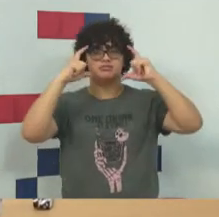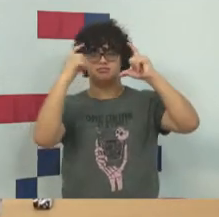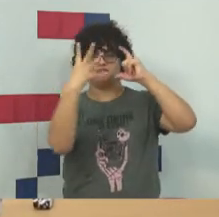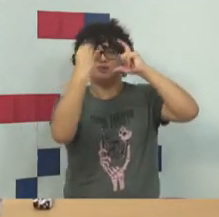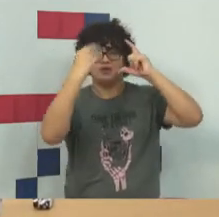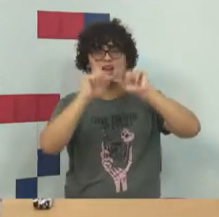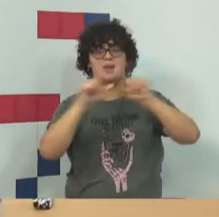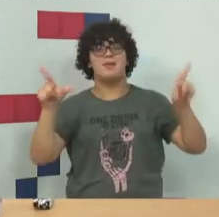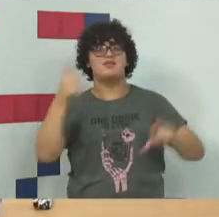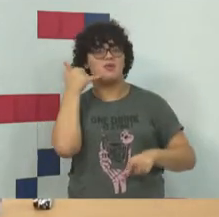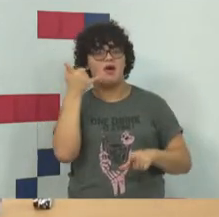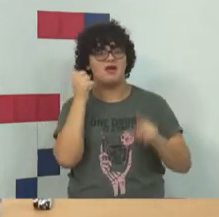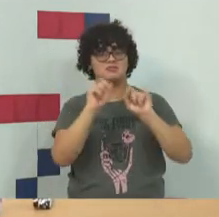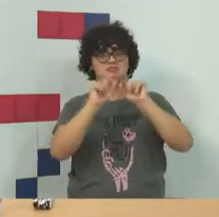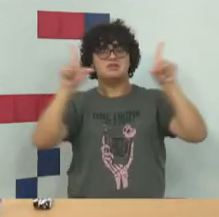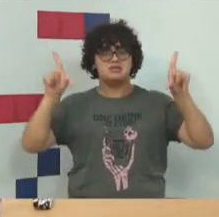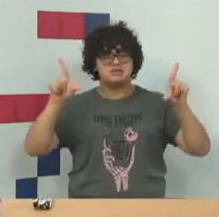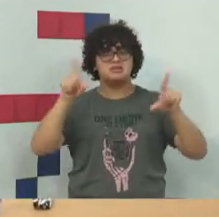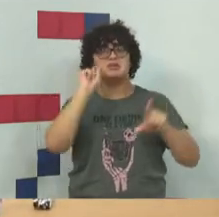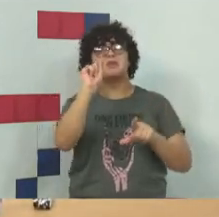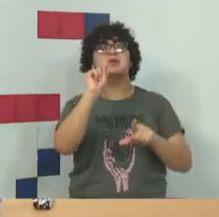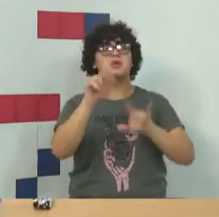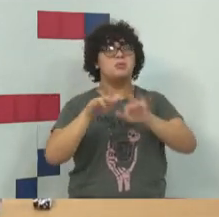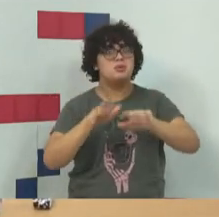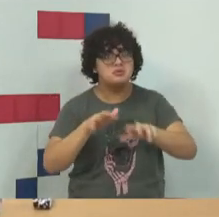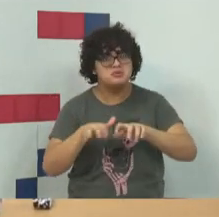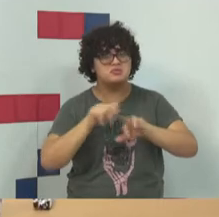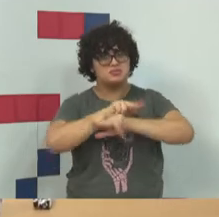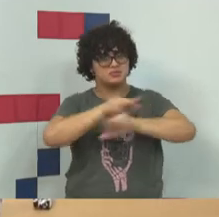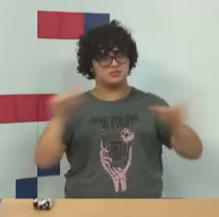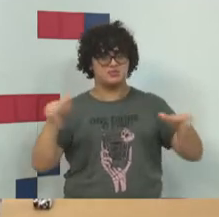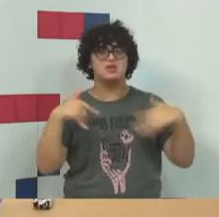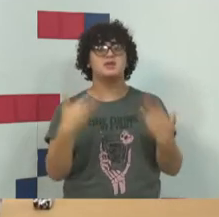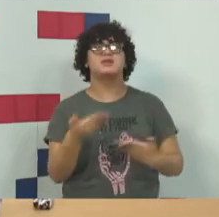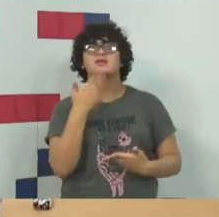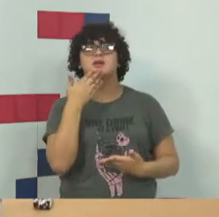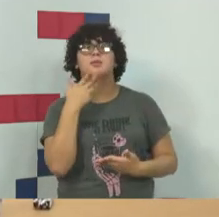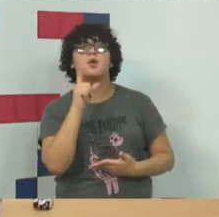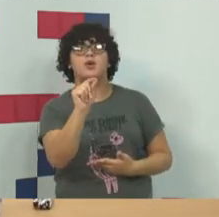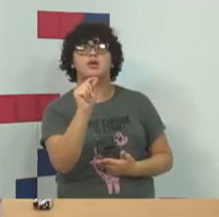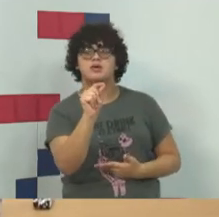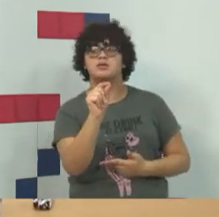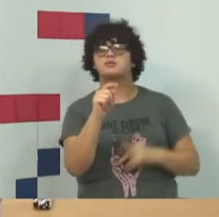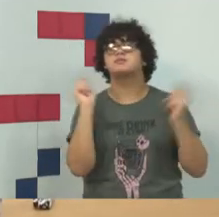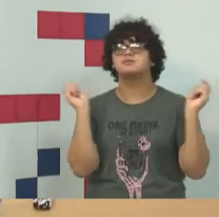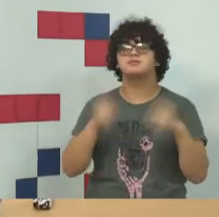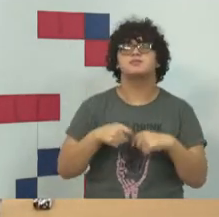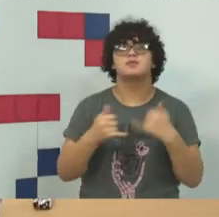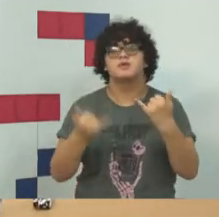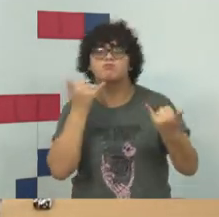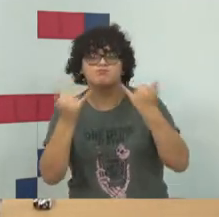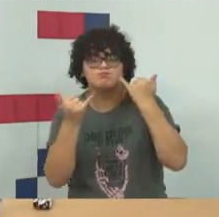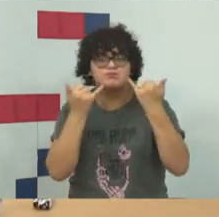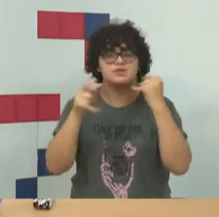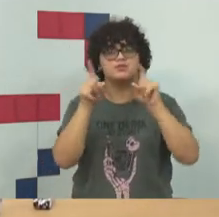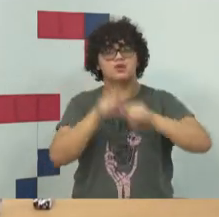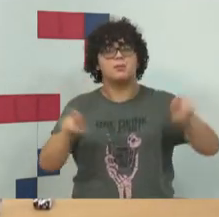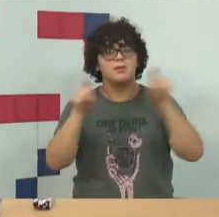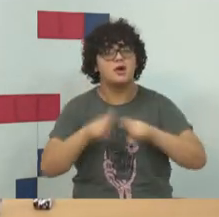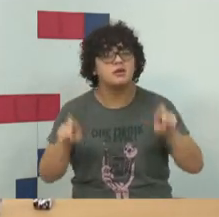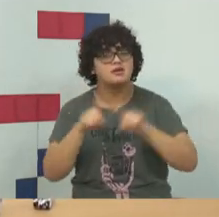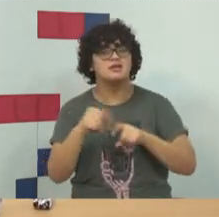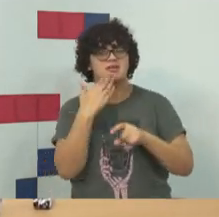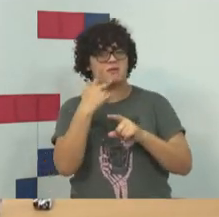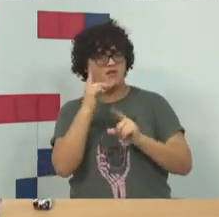motivos pelos quais o nome não seria crime digital, mas sim infração. E não seria digital, mas sim informática. Porque não se fala da